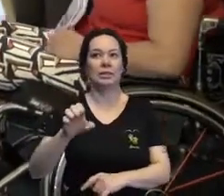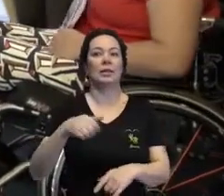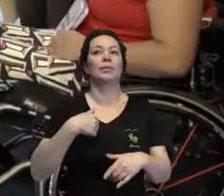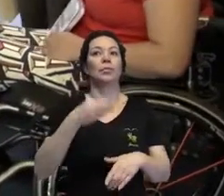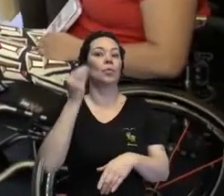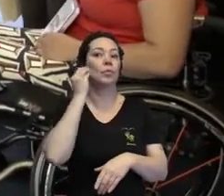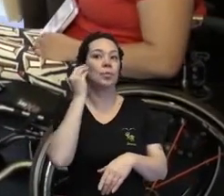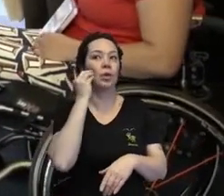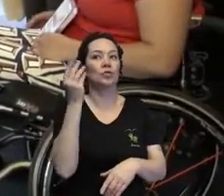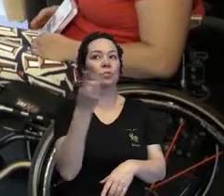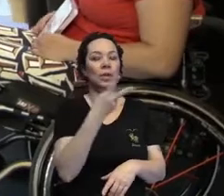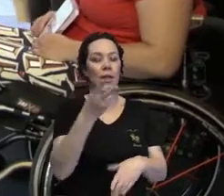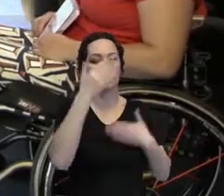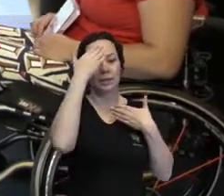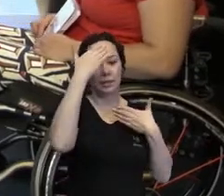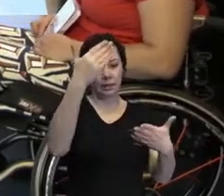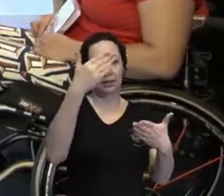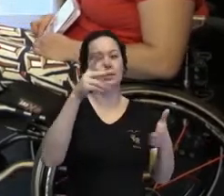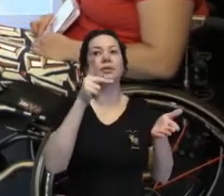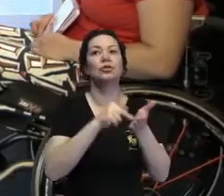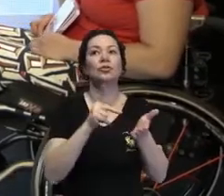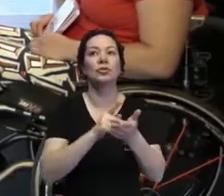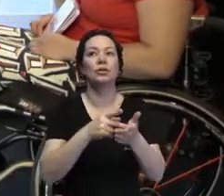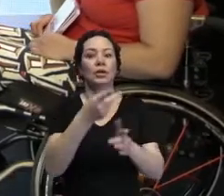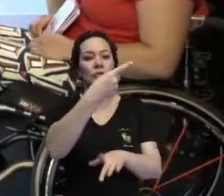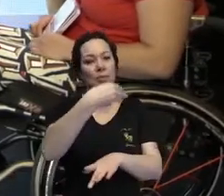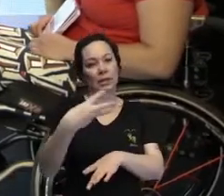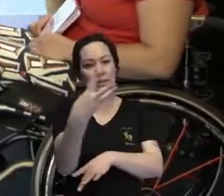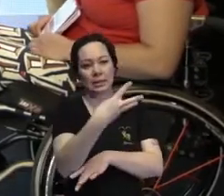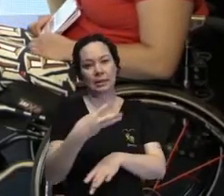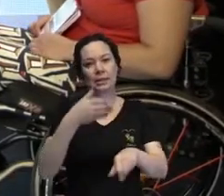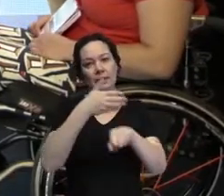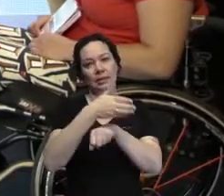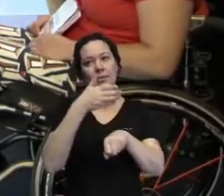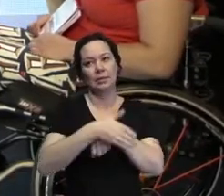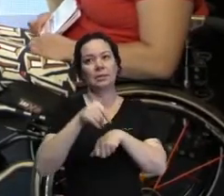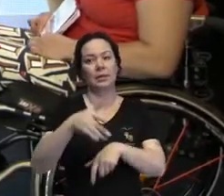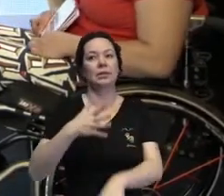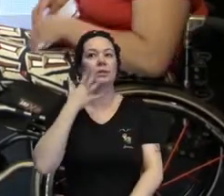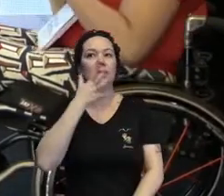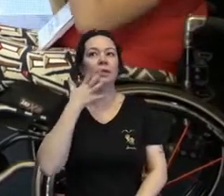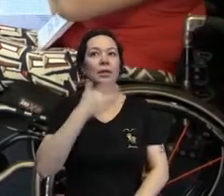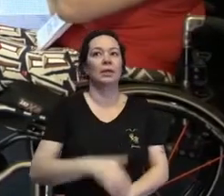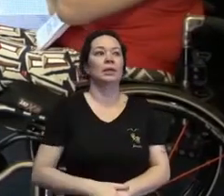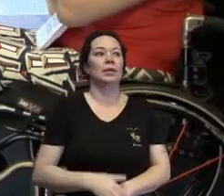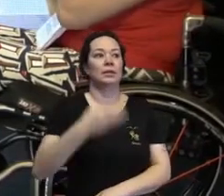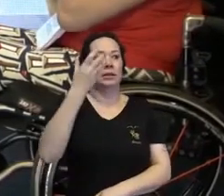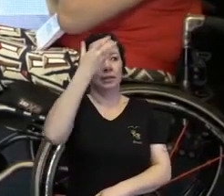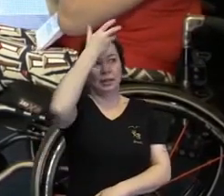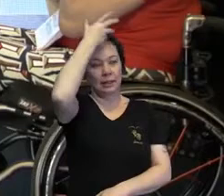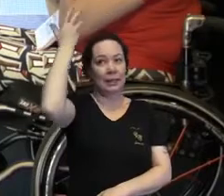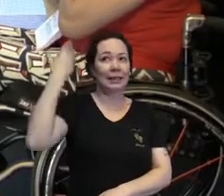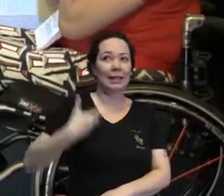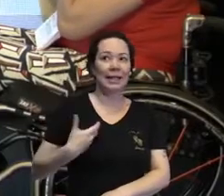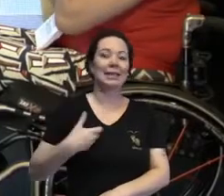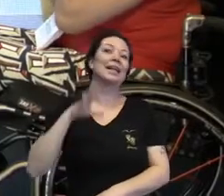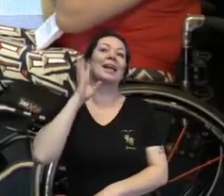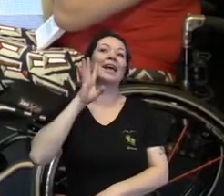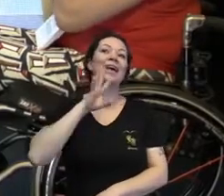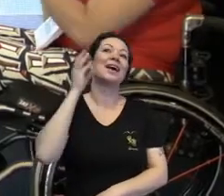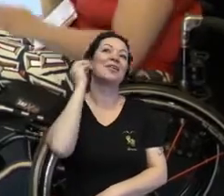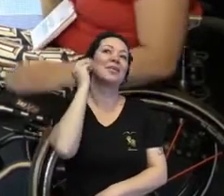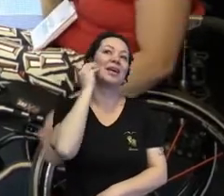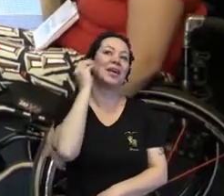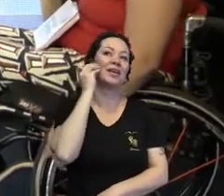assistindo e agradecer imensamente por vocês terem participado desse painel. Catarina, valeu. Beijo. Um